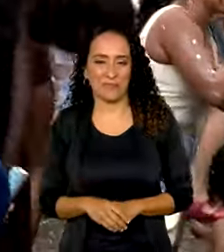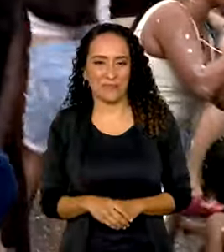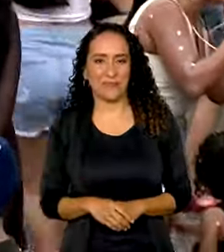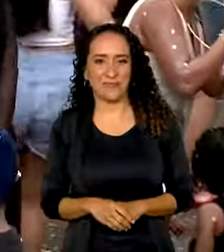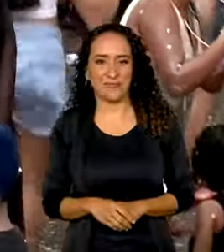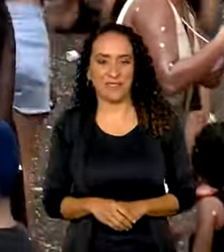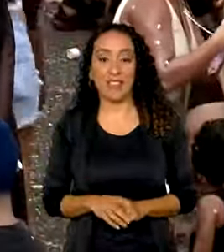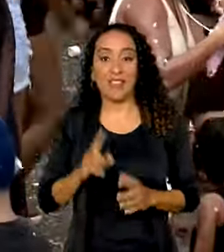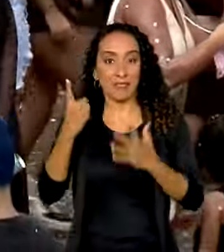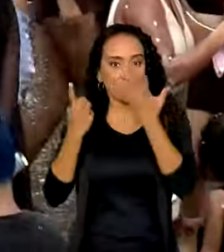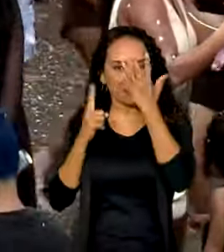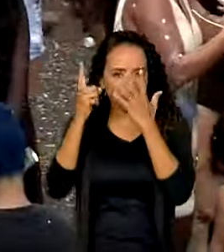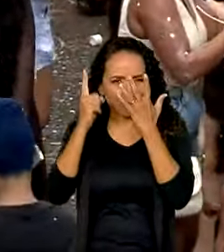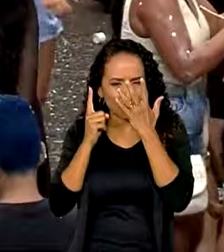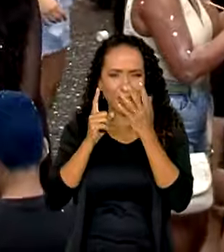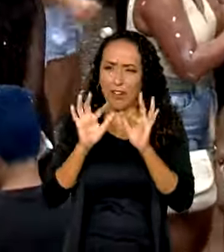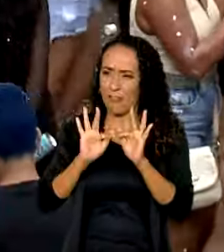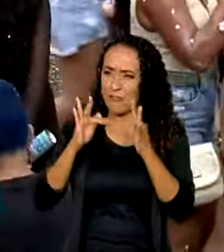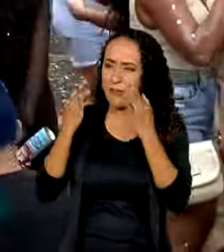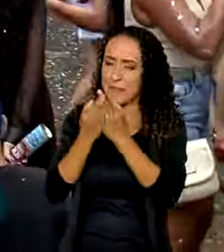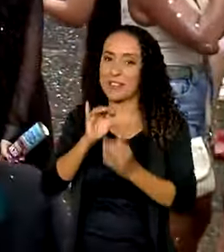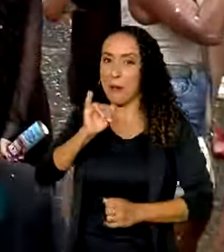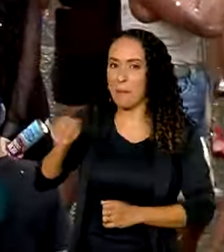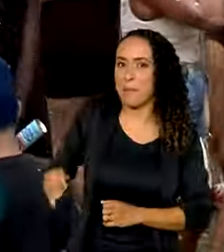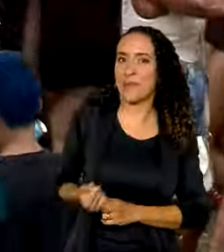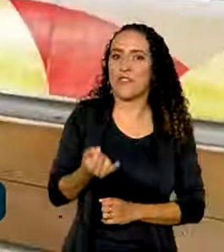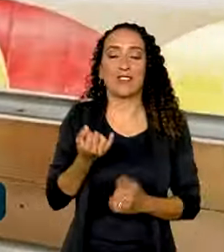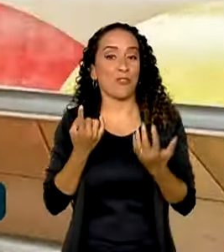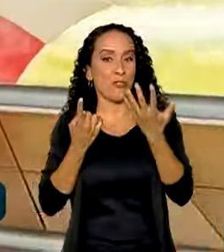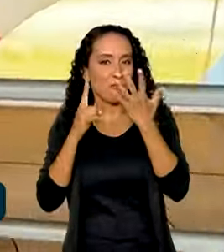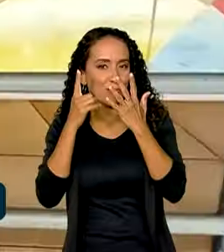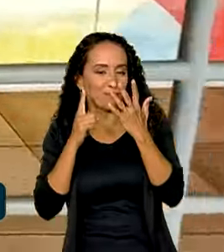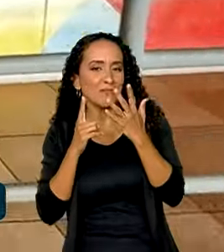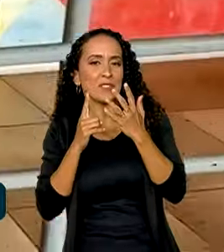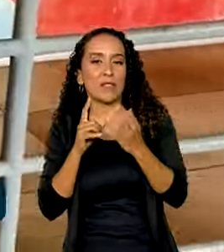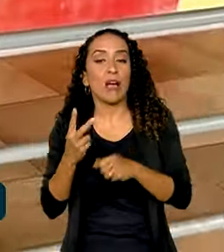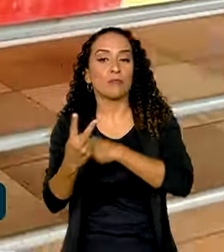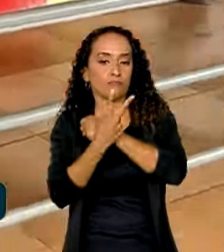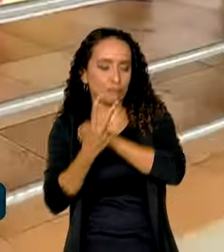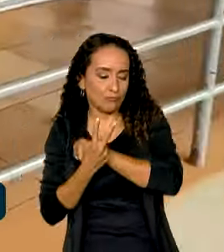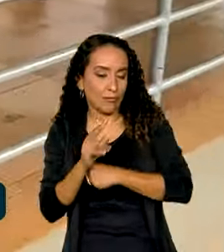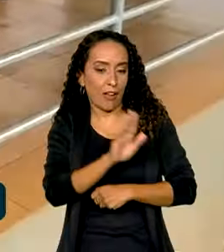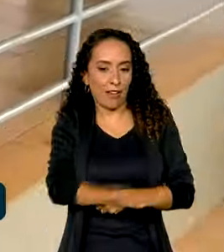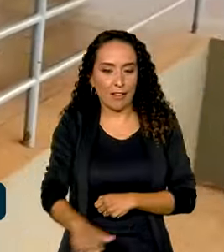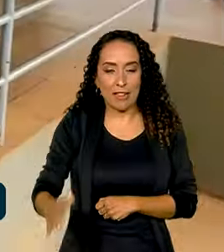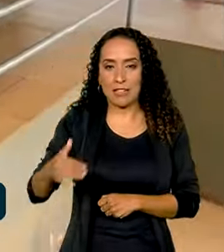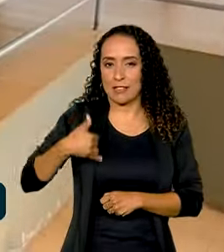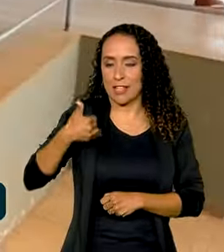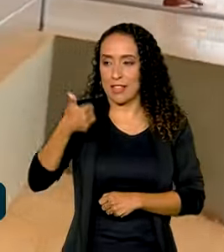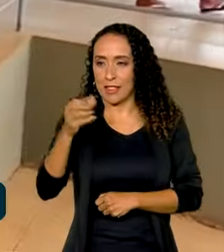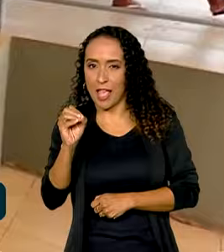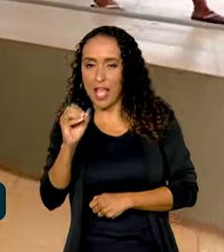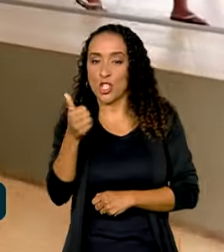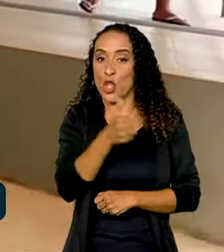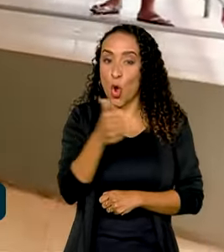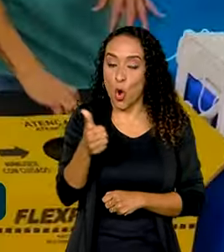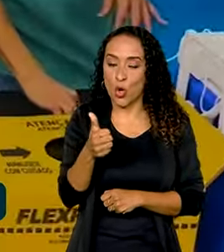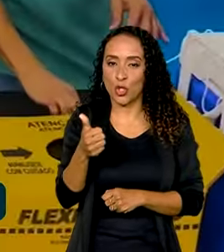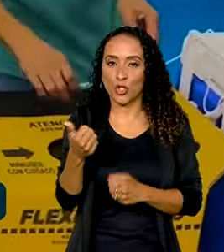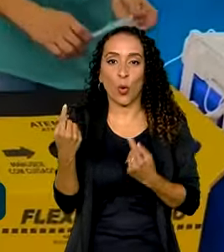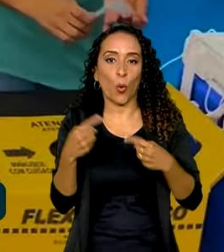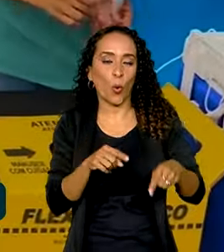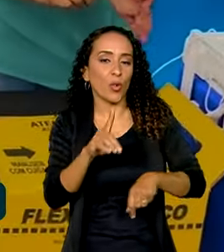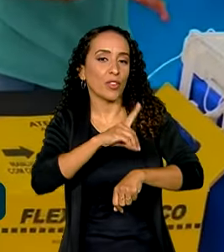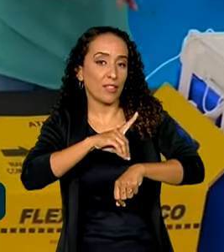Neste carnaval, muitas famílias aproveitaram o feriado para proteger as crianças de 10 e 11 anos contra a dengue.